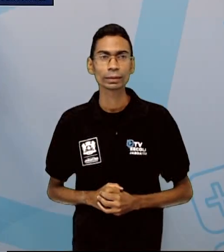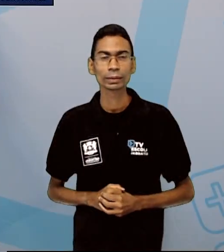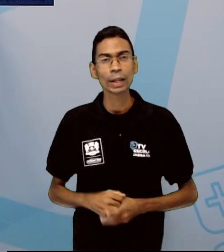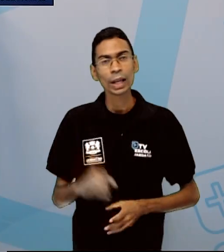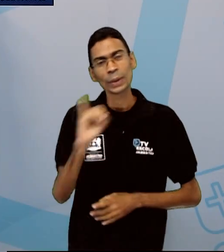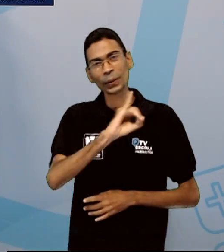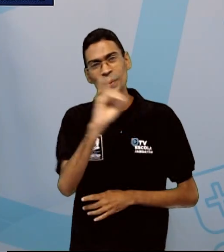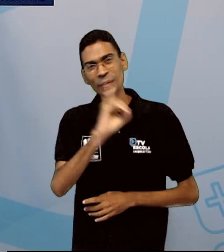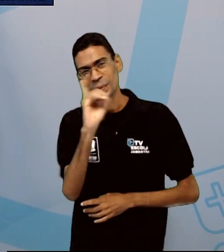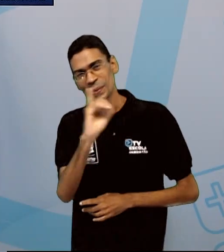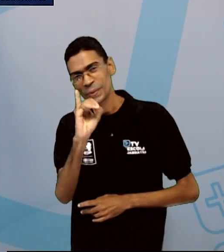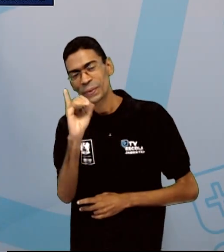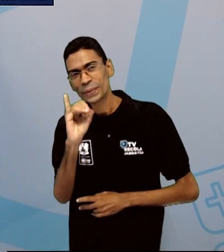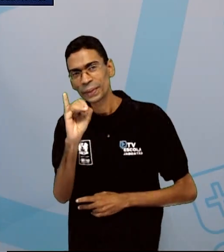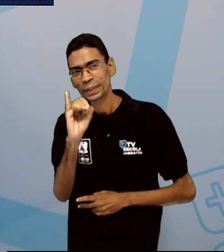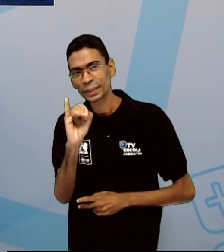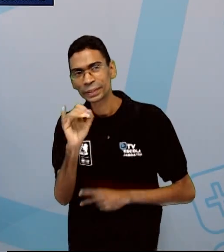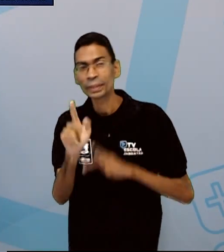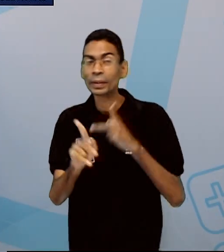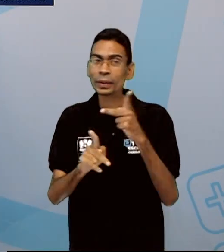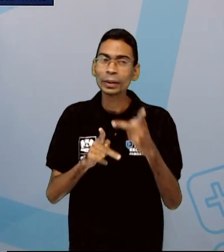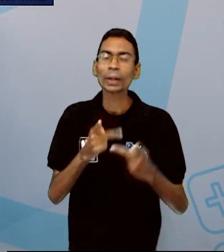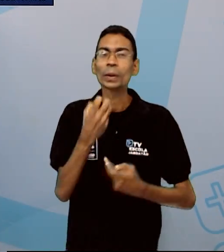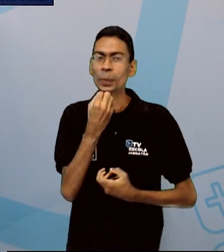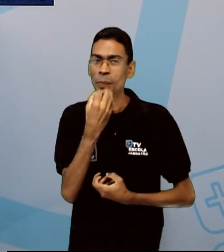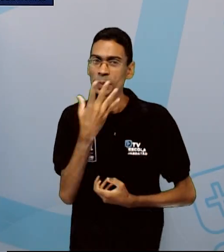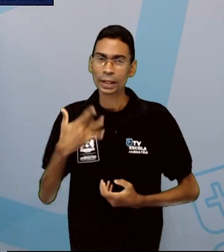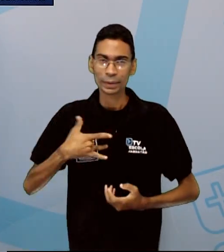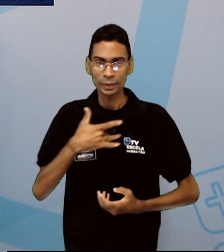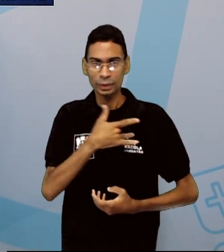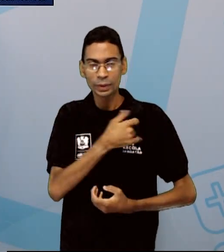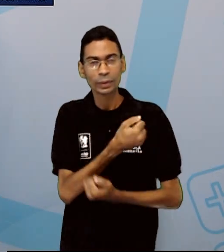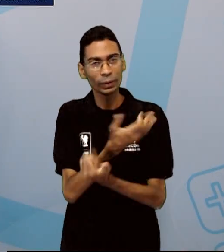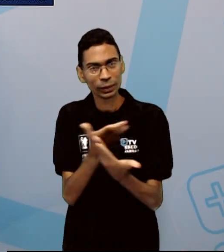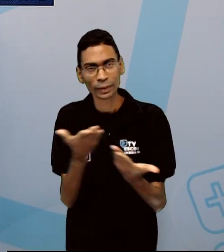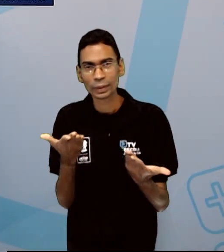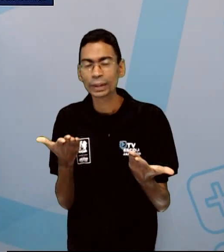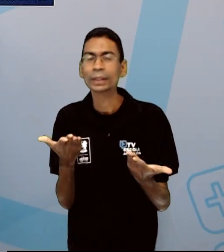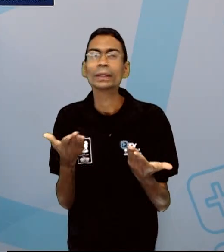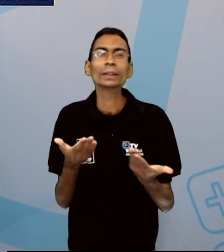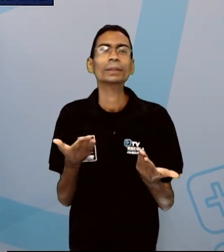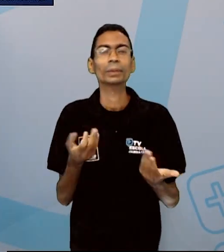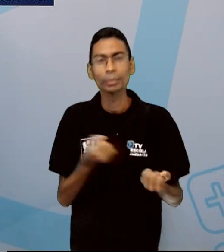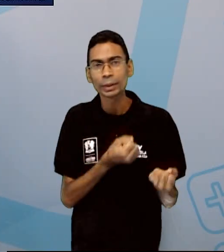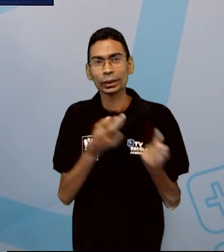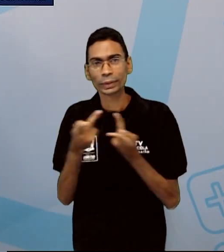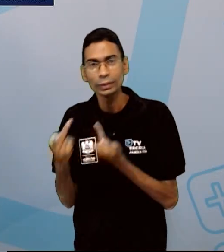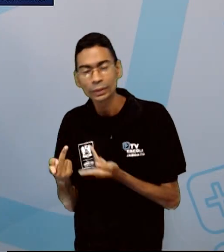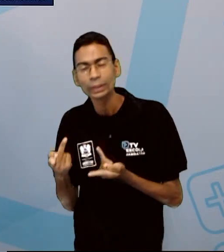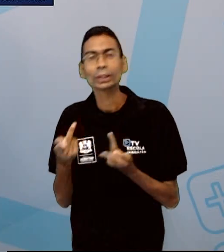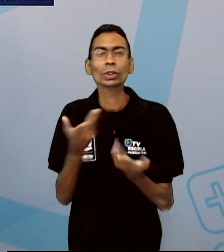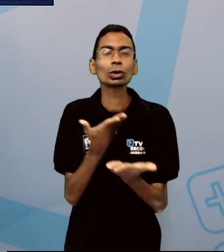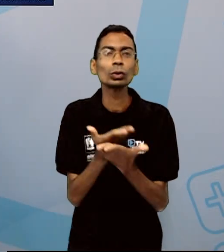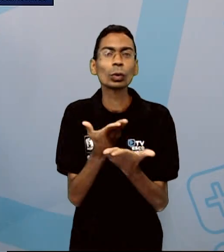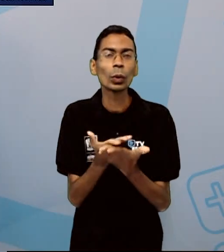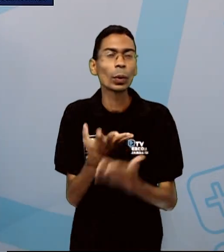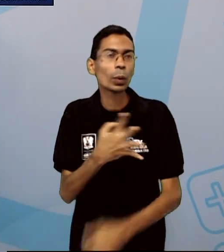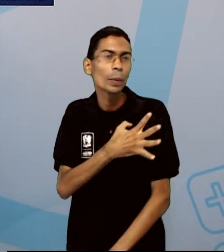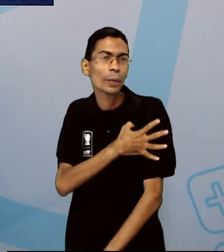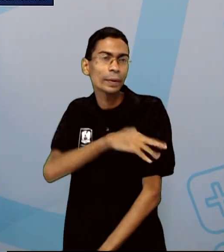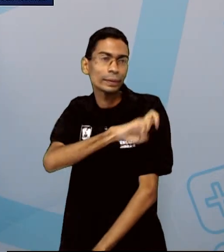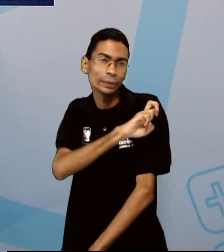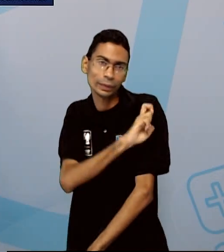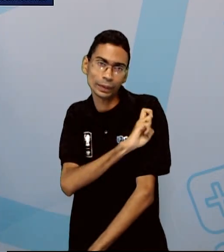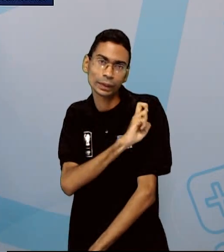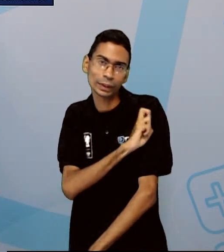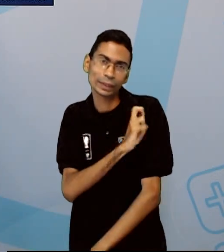Olá, pessoal! Tudo bem com vocês? Sejam todos muito bem-vindos. Você, estudante do quarto e quinto ano, fica